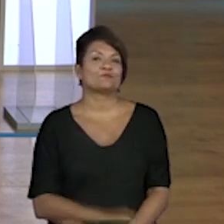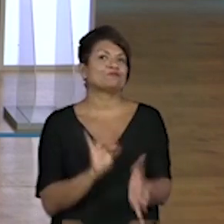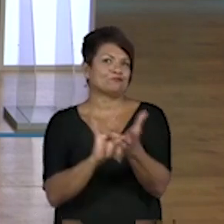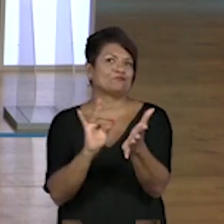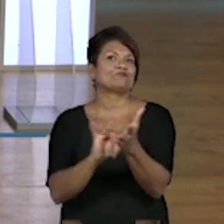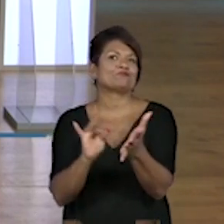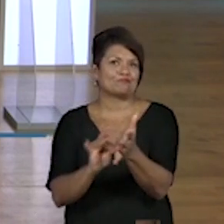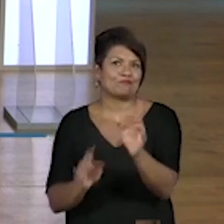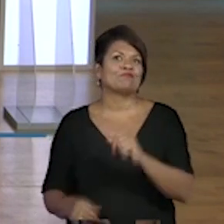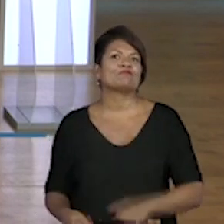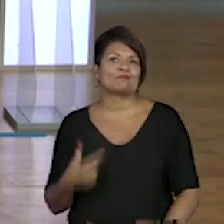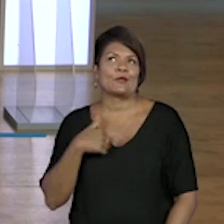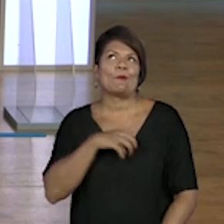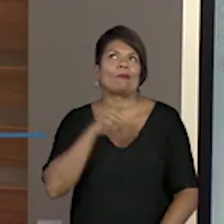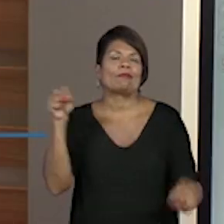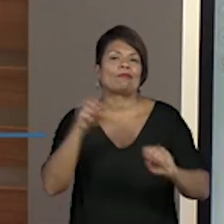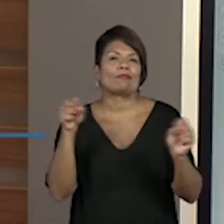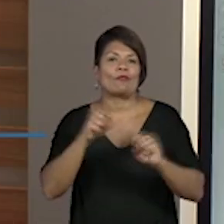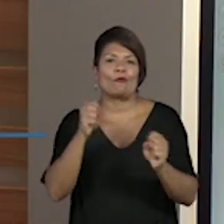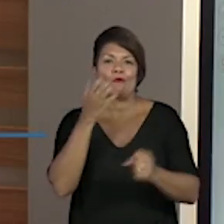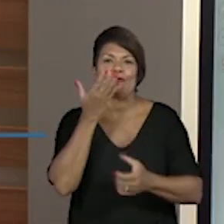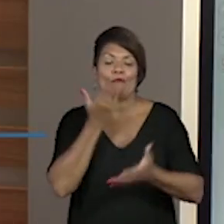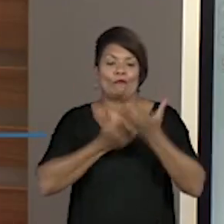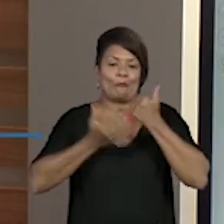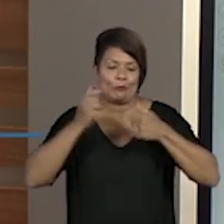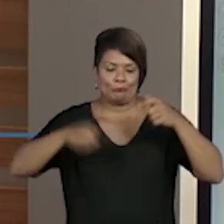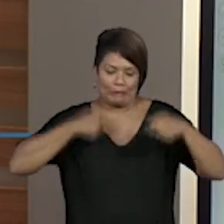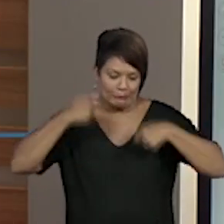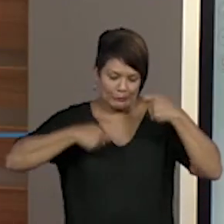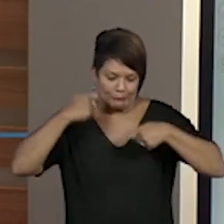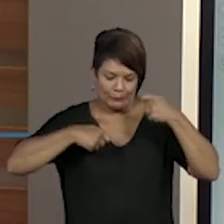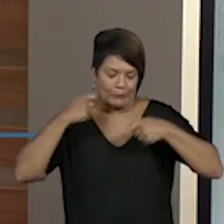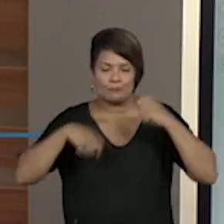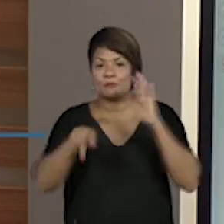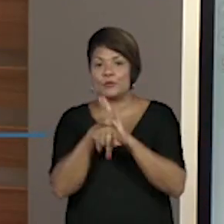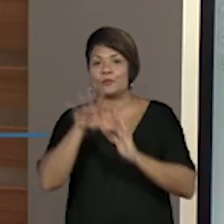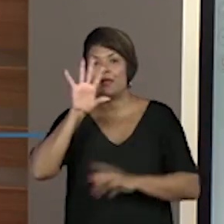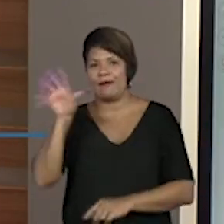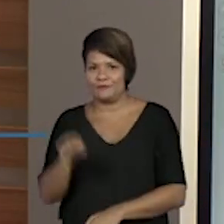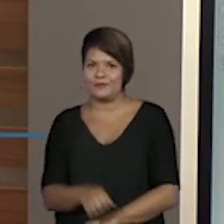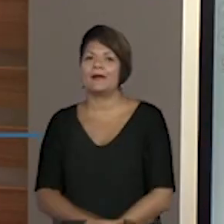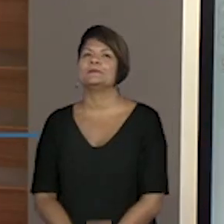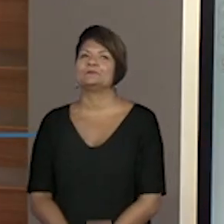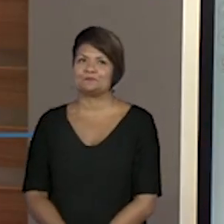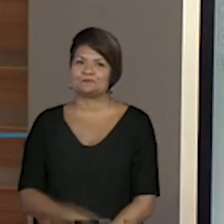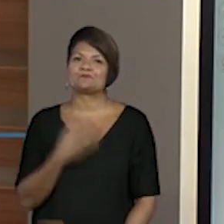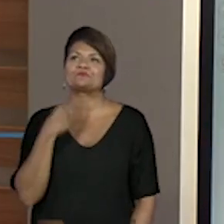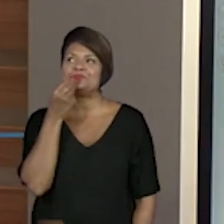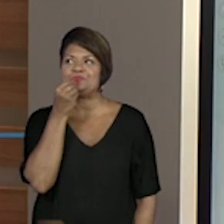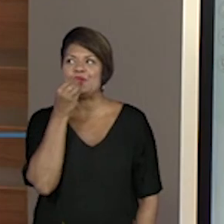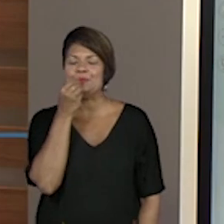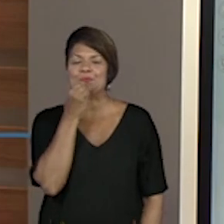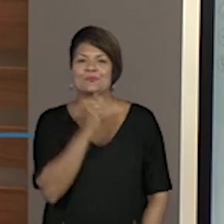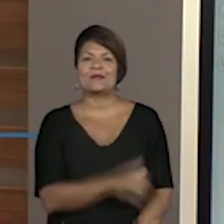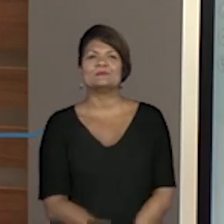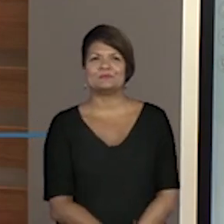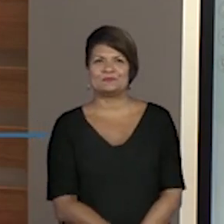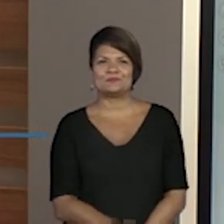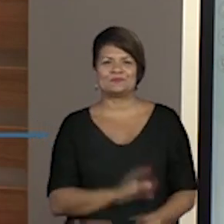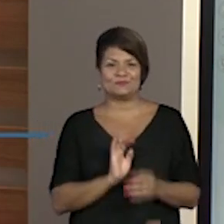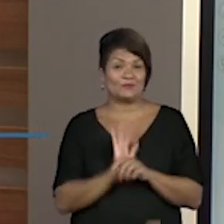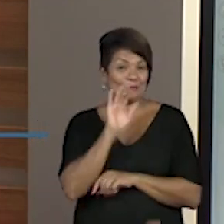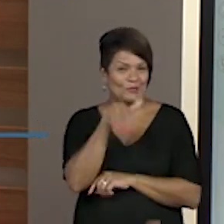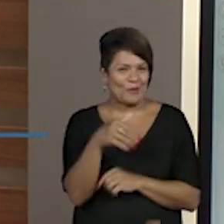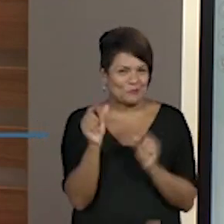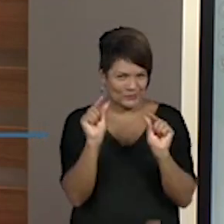professora. Eu adoro comer comida africana e eu estou ficando com água na boca também. Então vamos pular um pouquinho